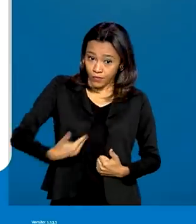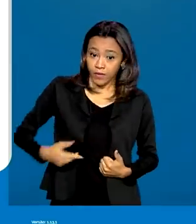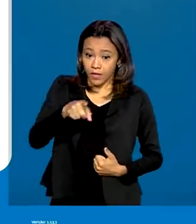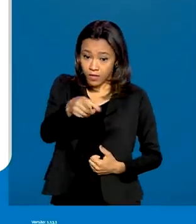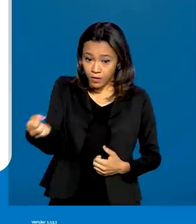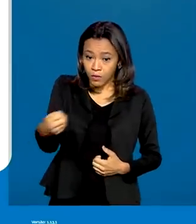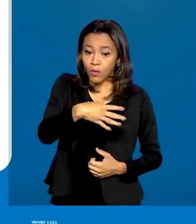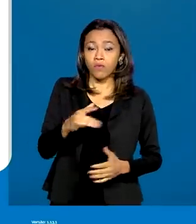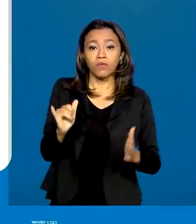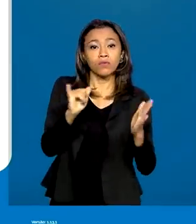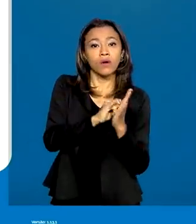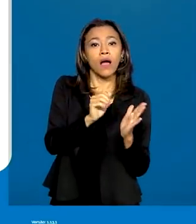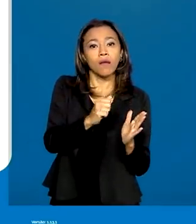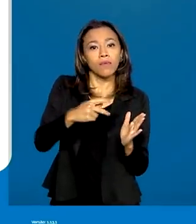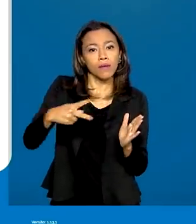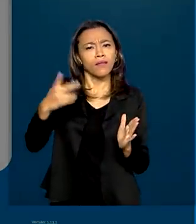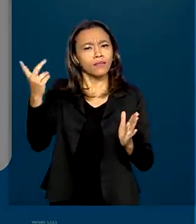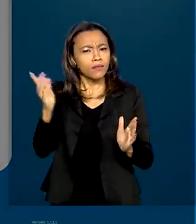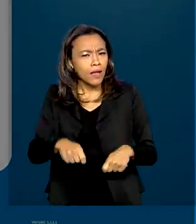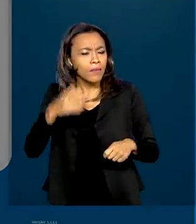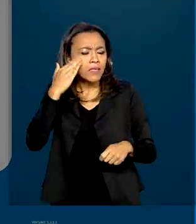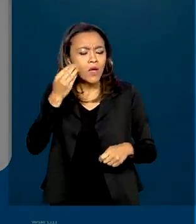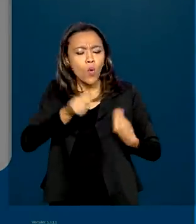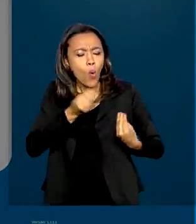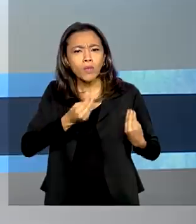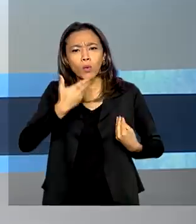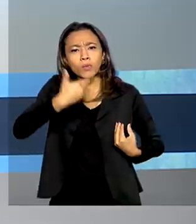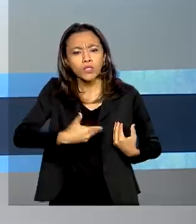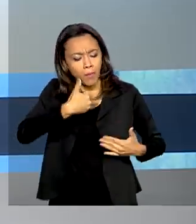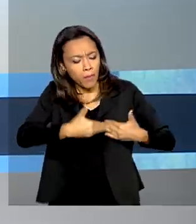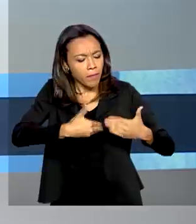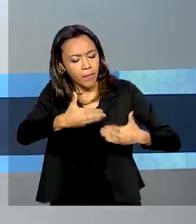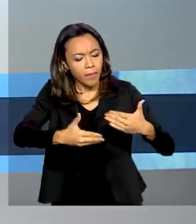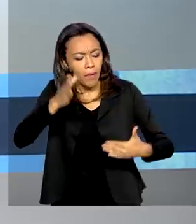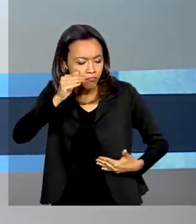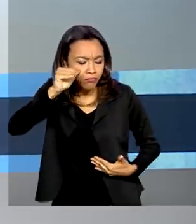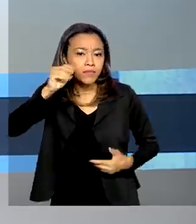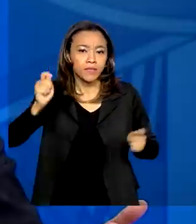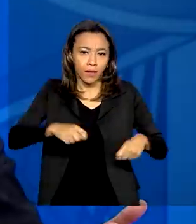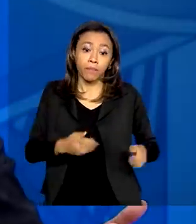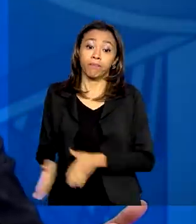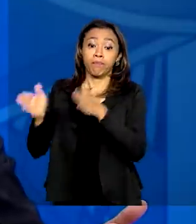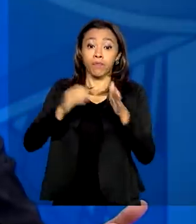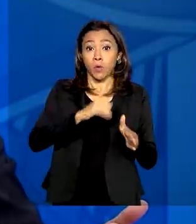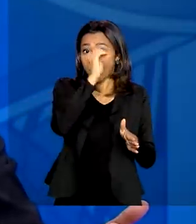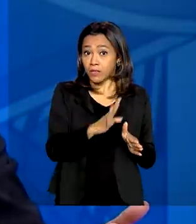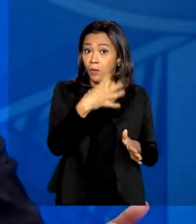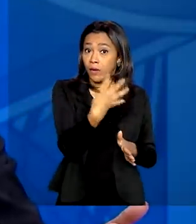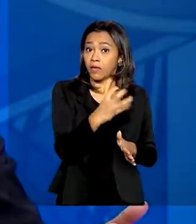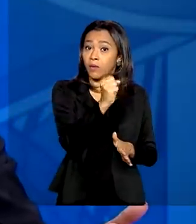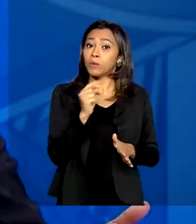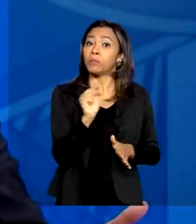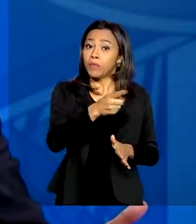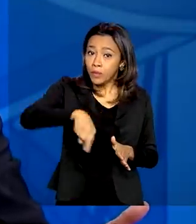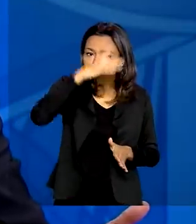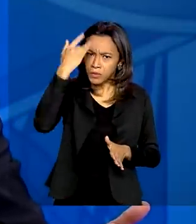aplicativo, é possível consultar como está o andamento do pedido. Brasil tem mais de 48 mil pessoas recuperadas